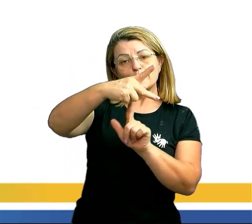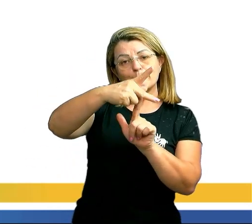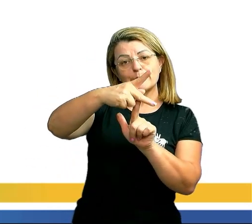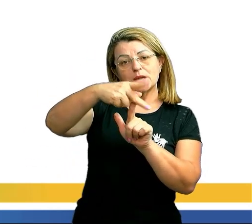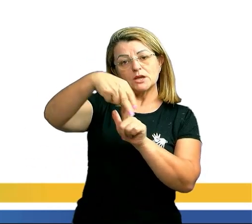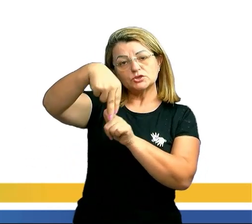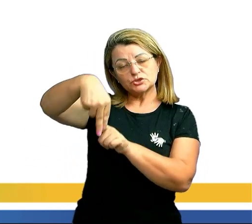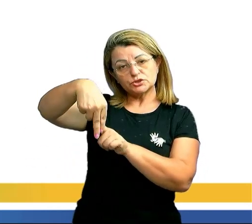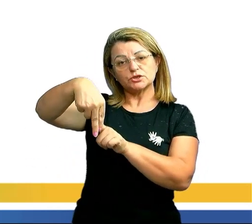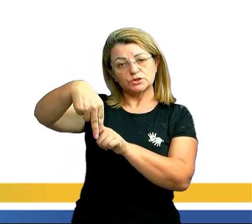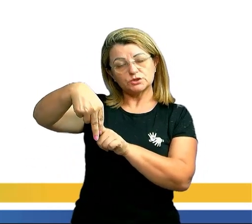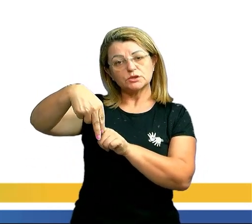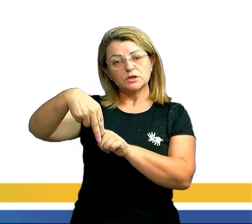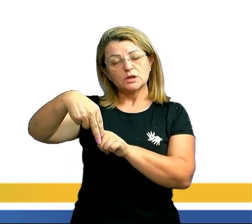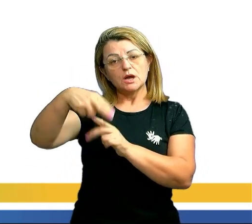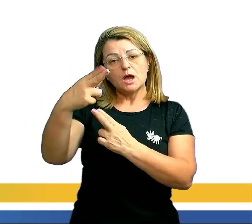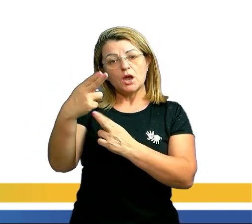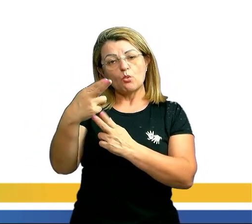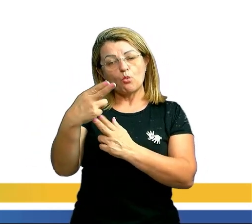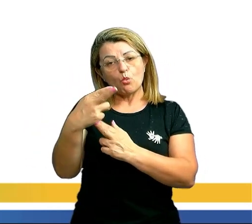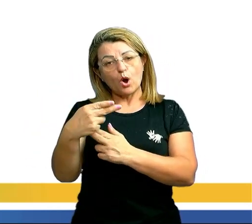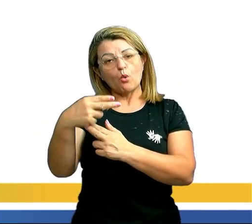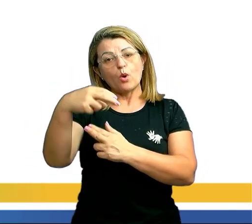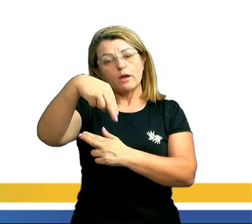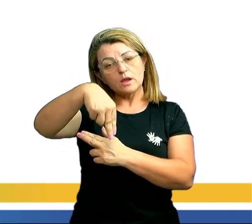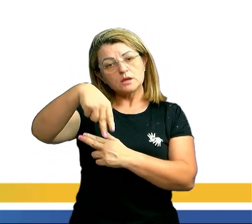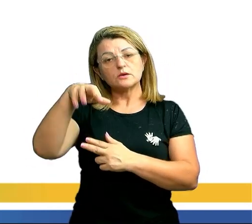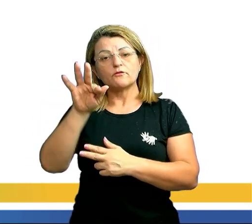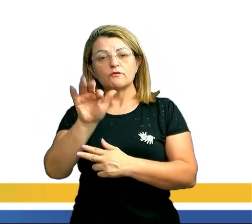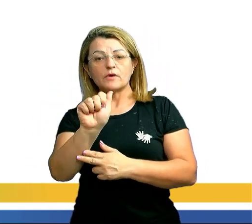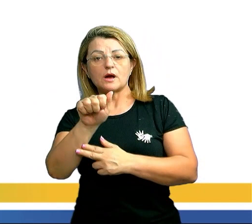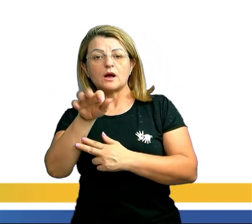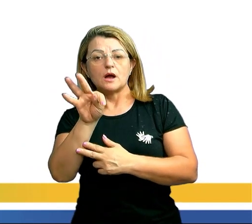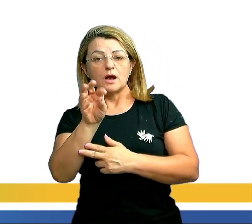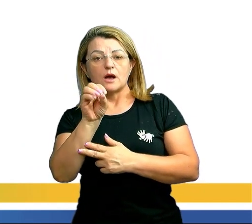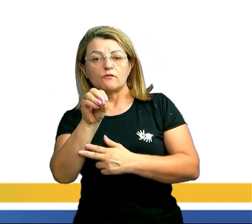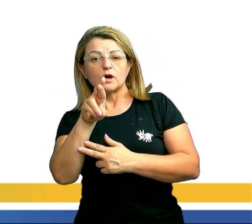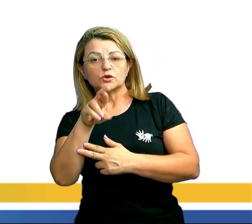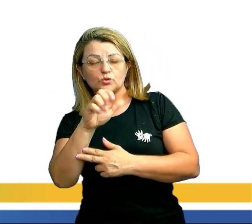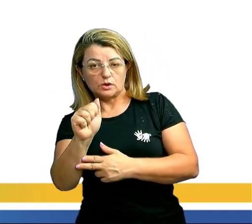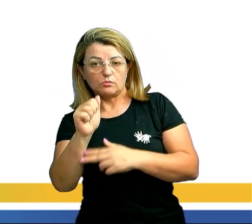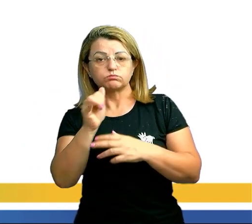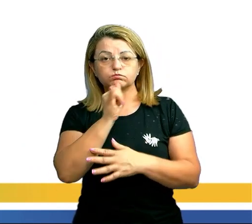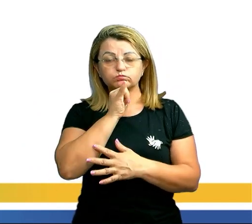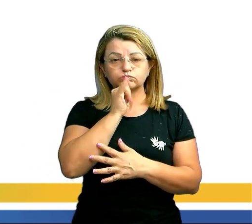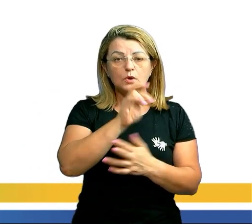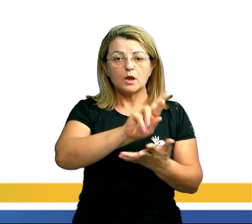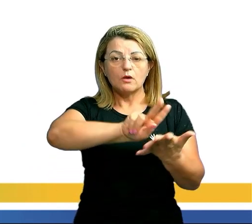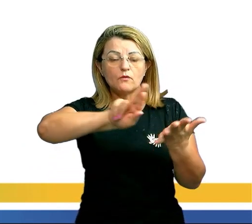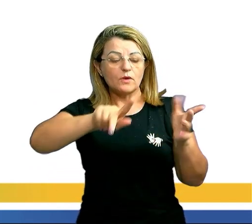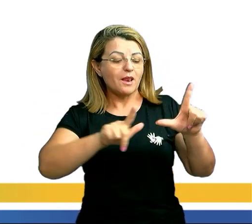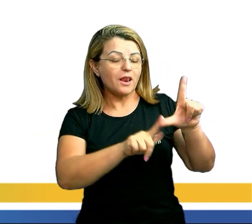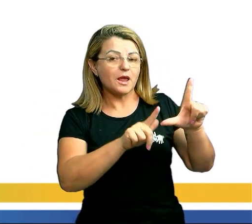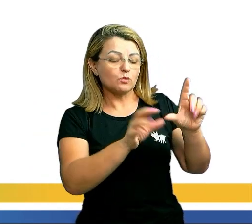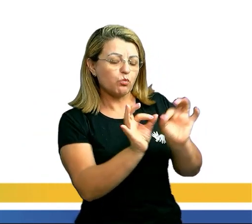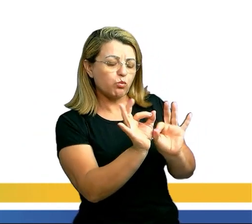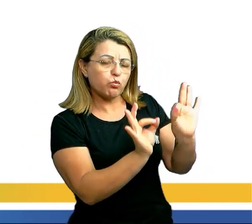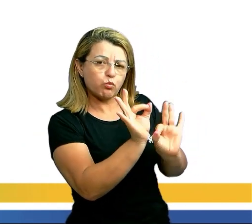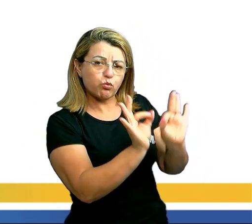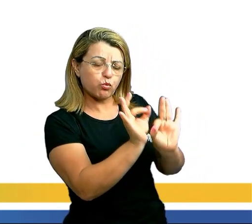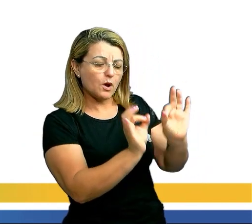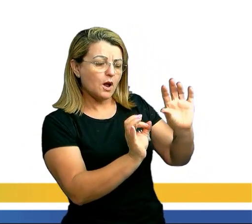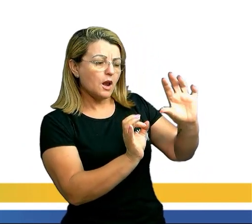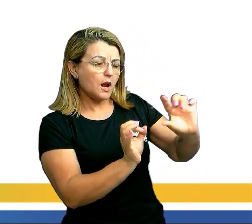N elementos, é igual a N fatorial. Exemplo. Os diferentes modos de organizar as letras de uma palavra são